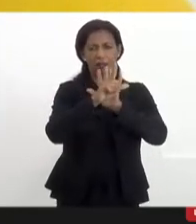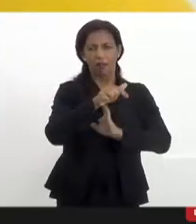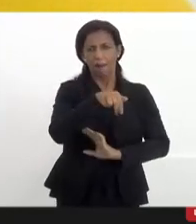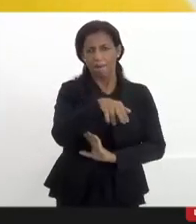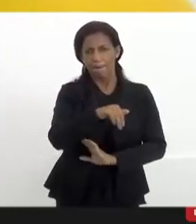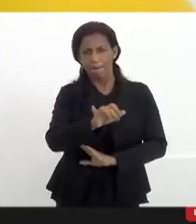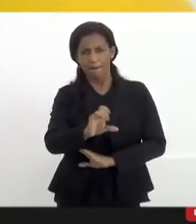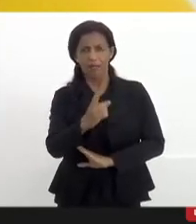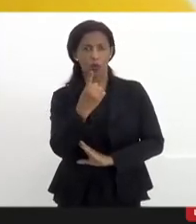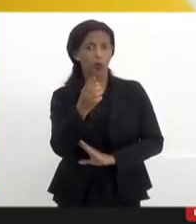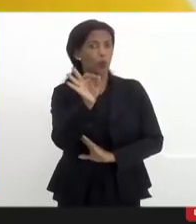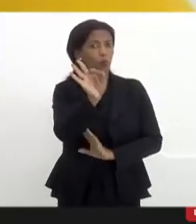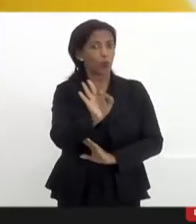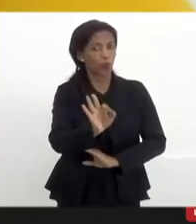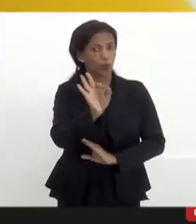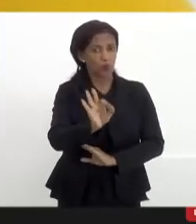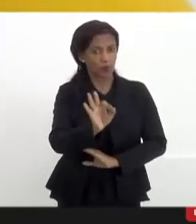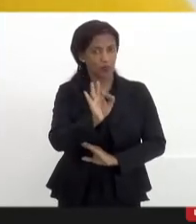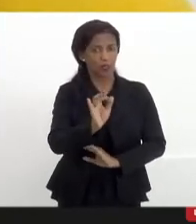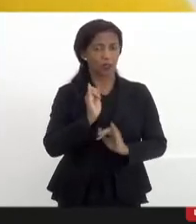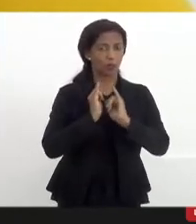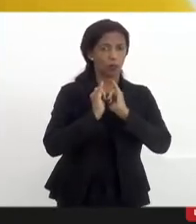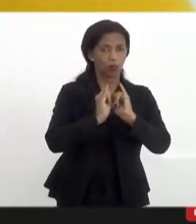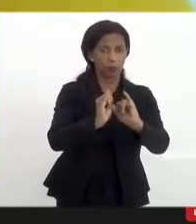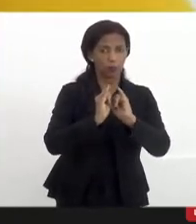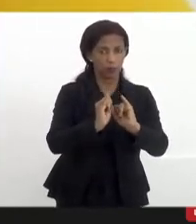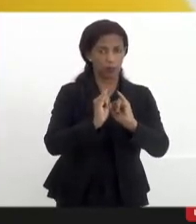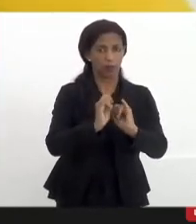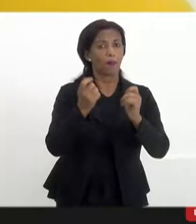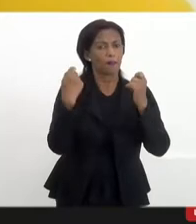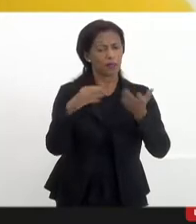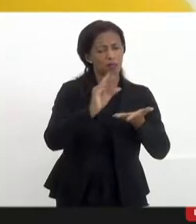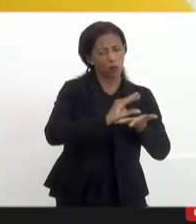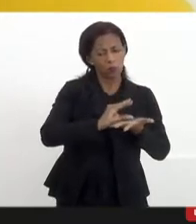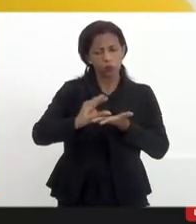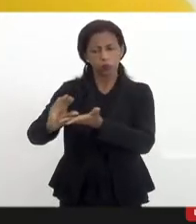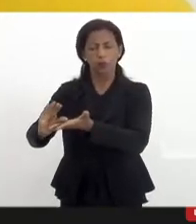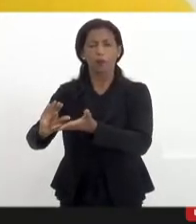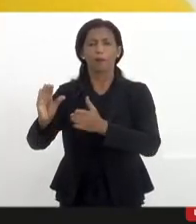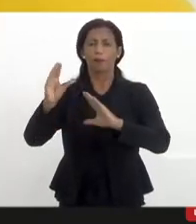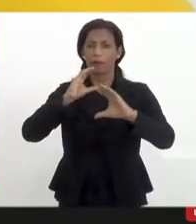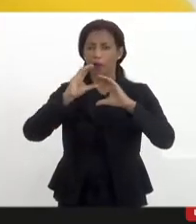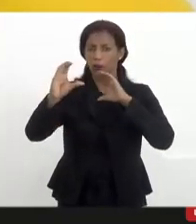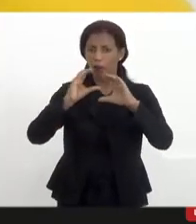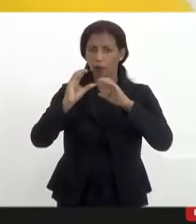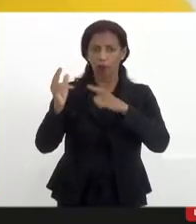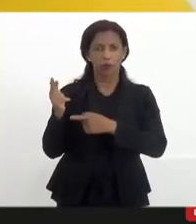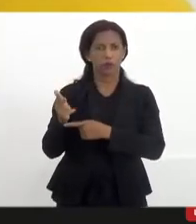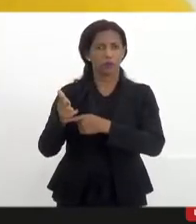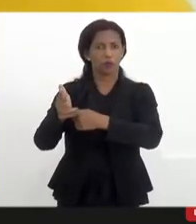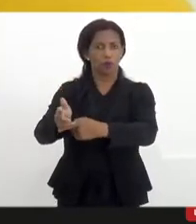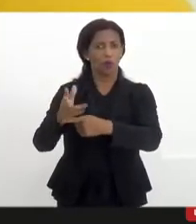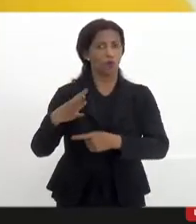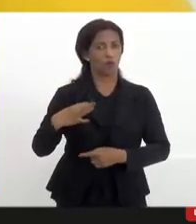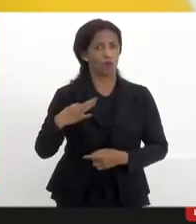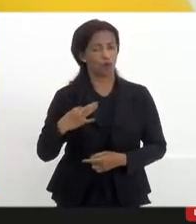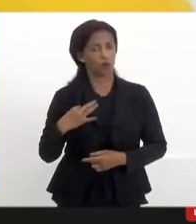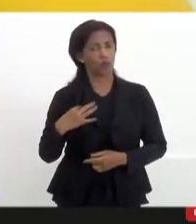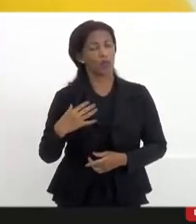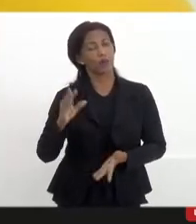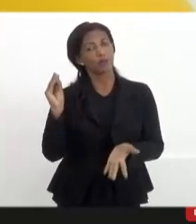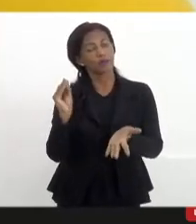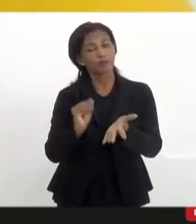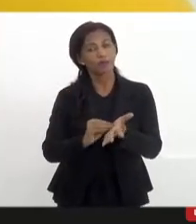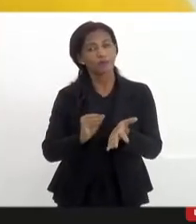que 1% da verba publicitária tem que ser destinada para comunicação comunitária, mas que não está sendo efetivada